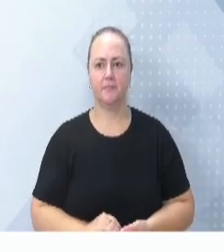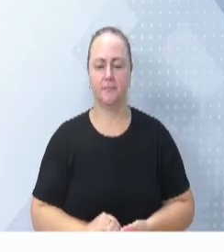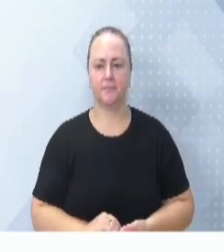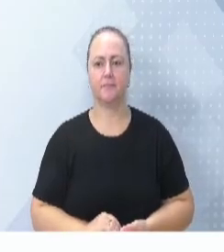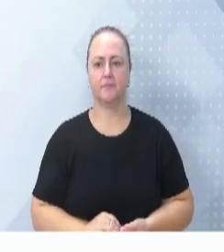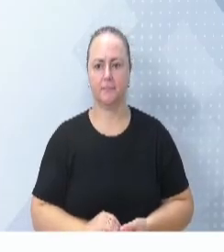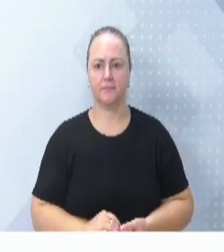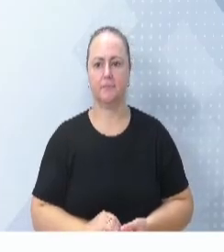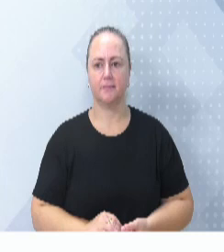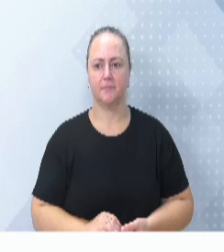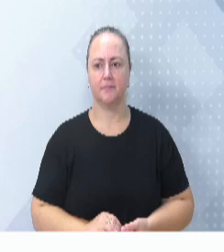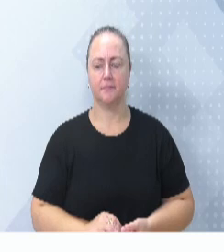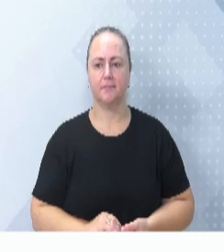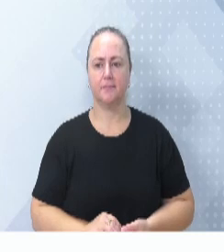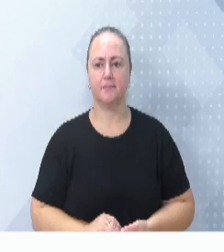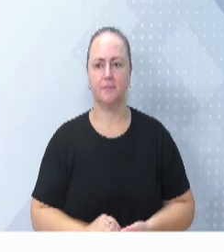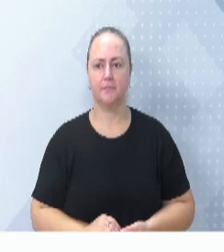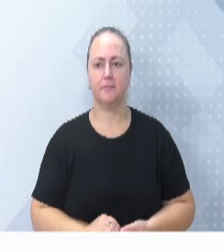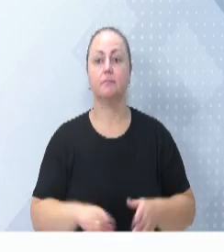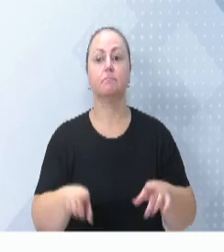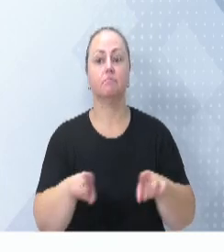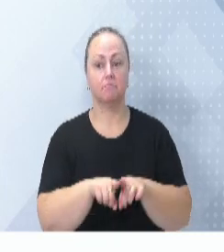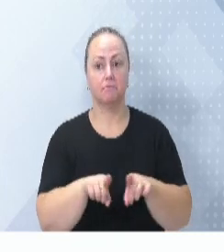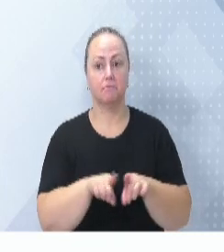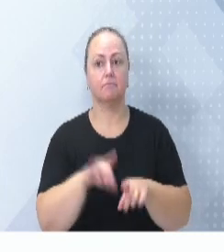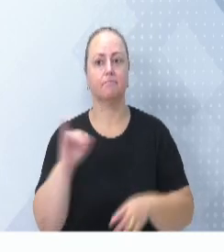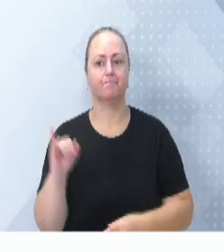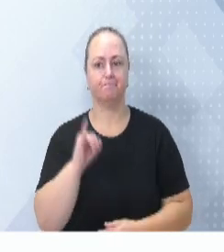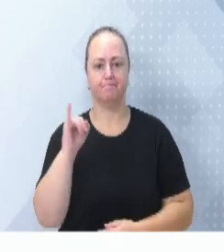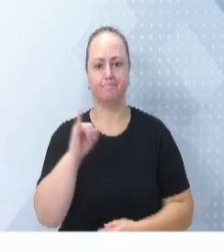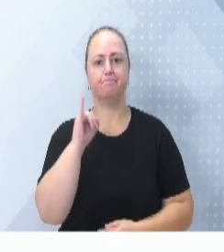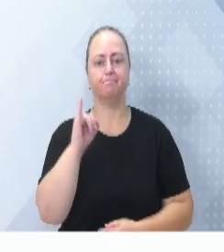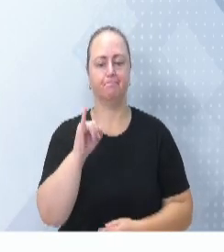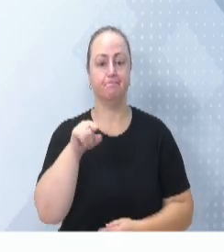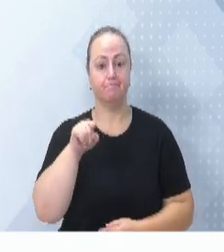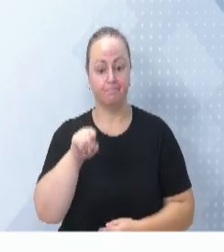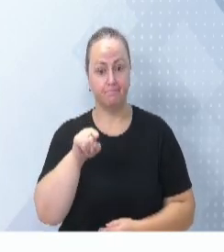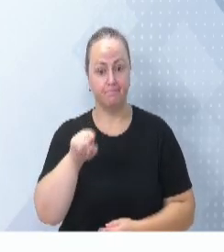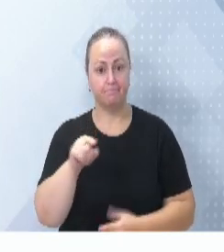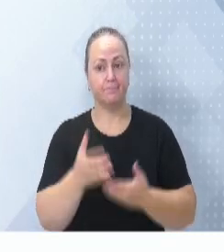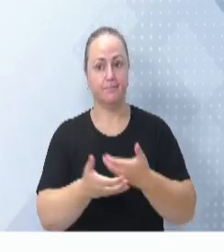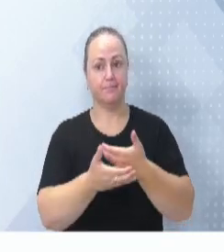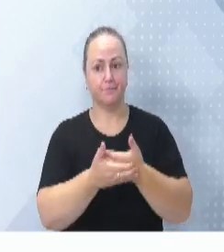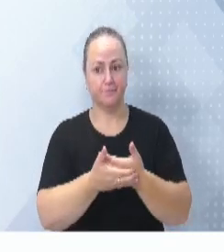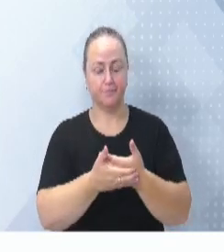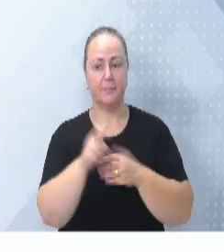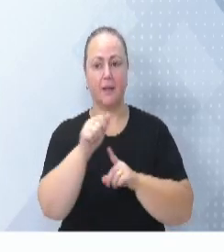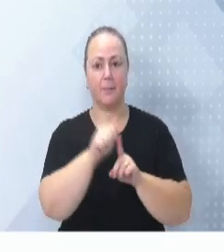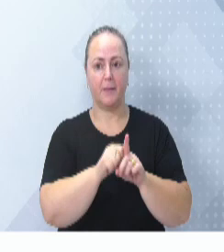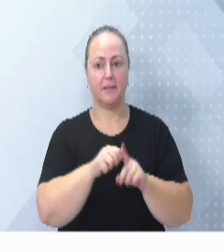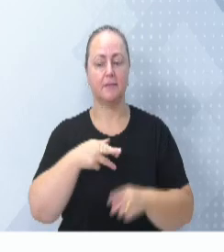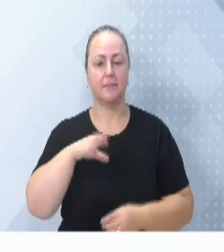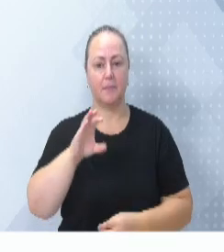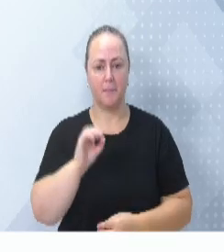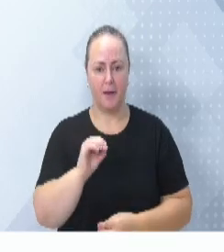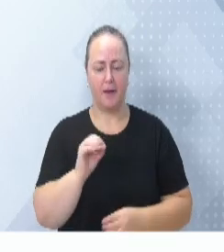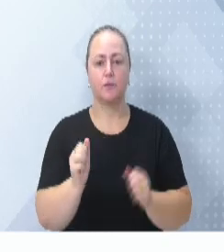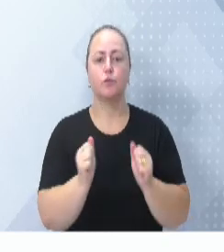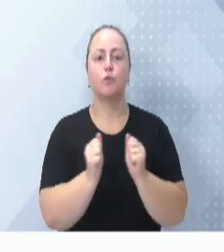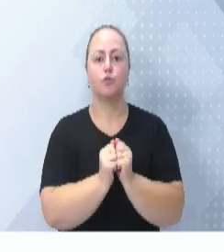Aqui também acho que vale um destaque muito importante, o Hospital Santo Antônio, no mês de março, através da